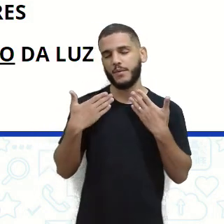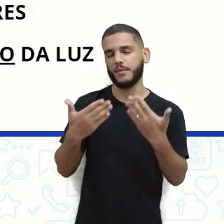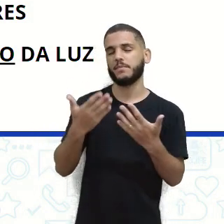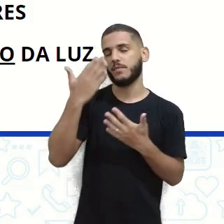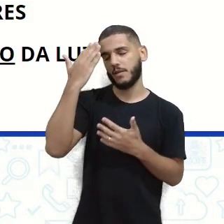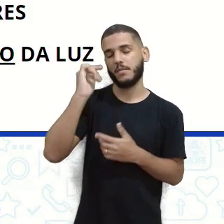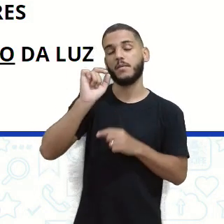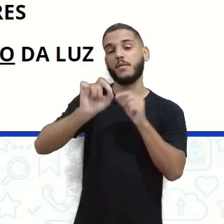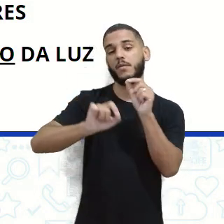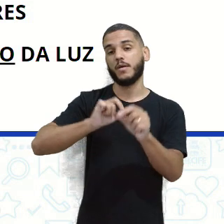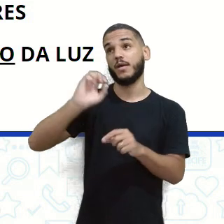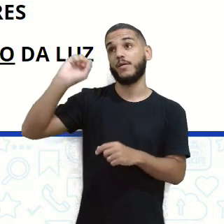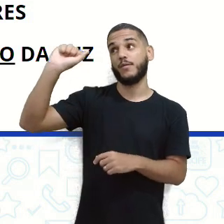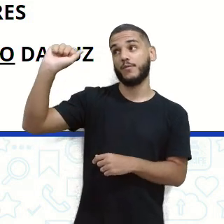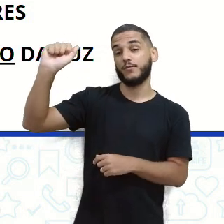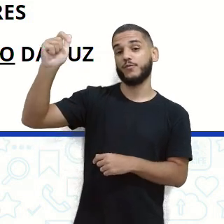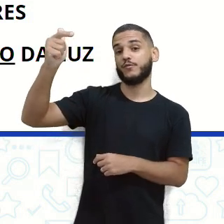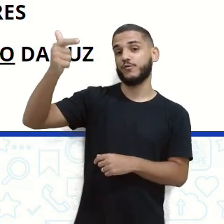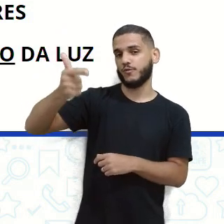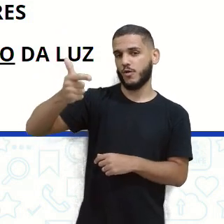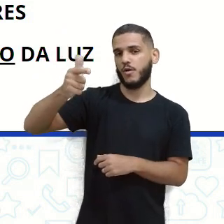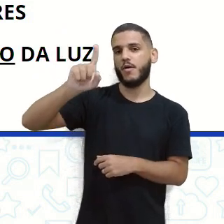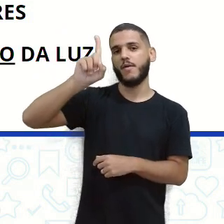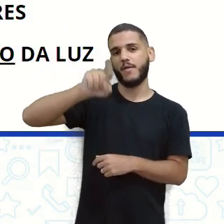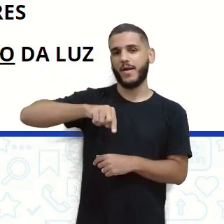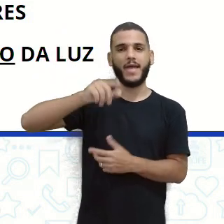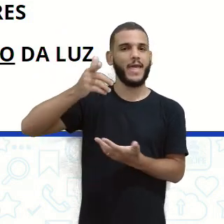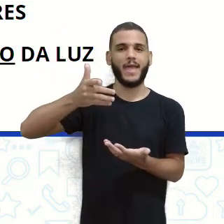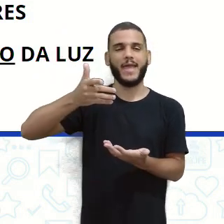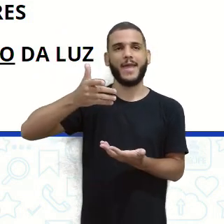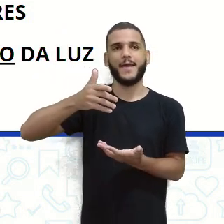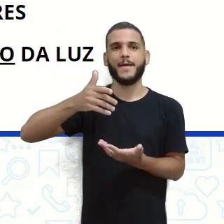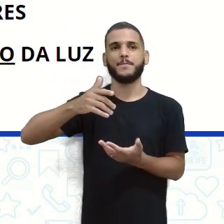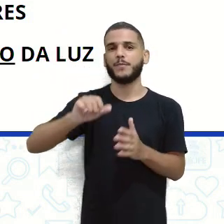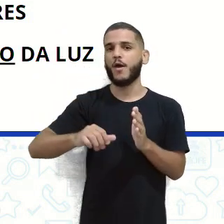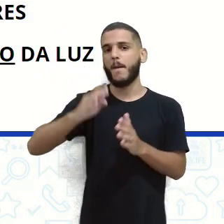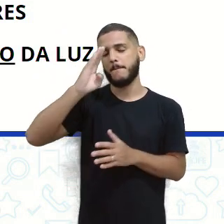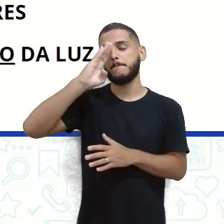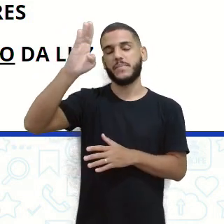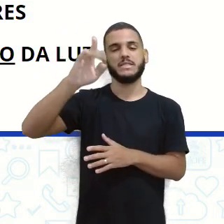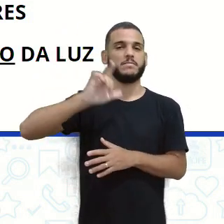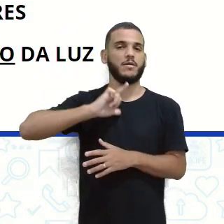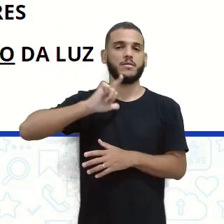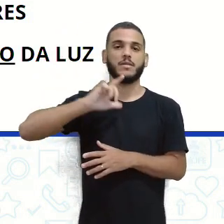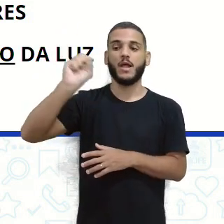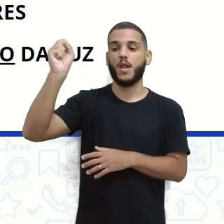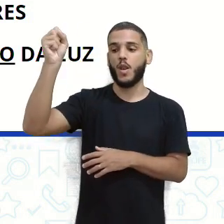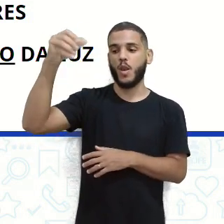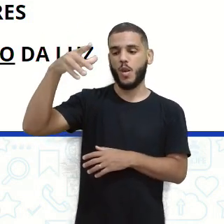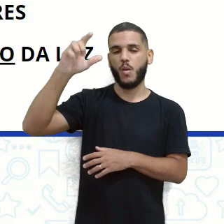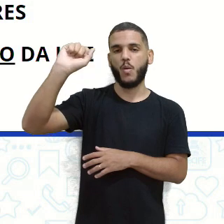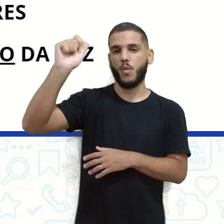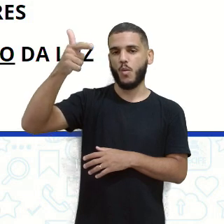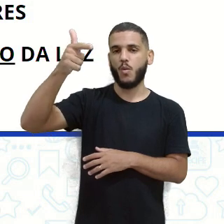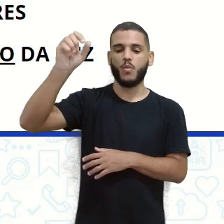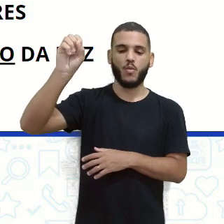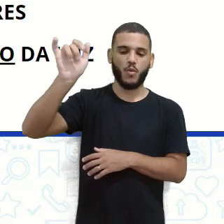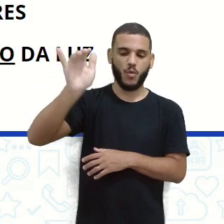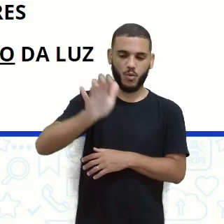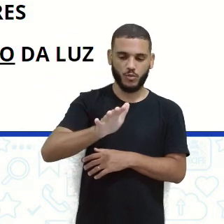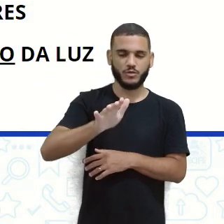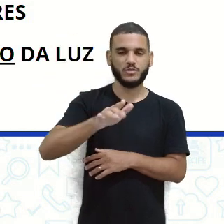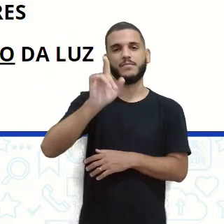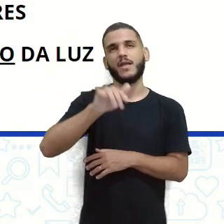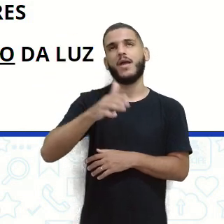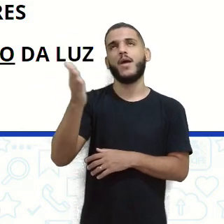gente sabe que o sol é o nosso astro-rei, né, que está emitindo aquela luz toda. E aí o calorzinho não